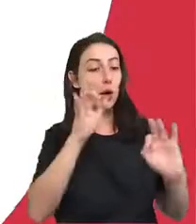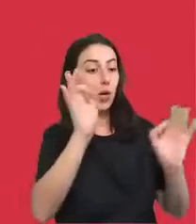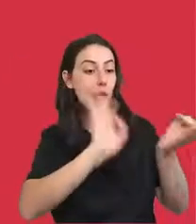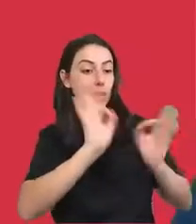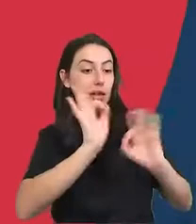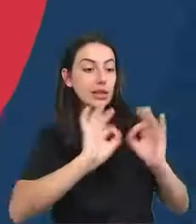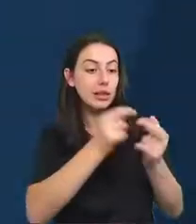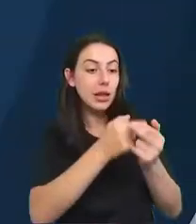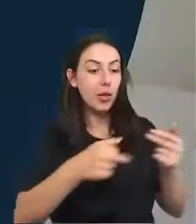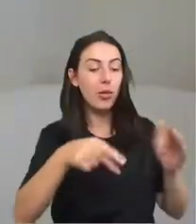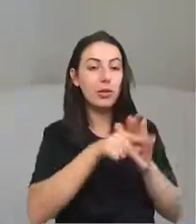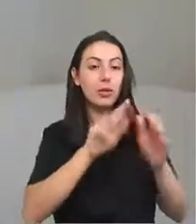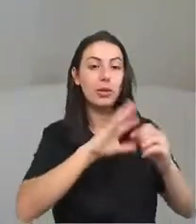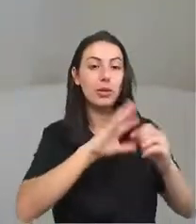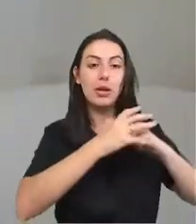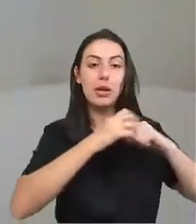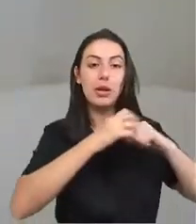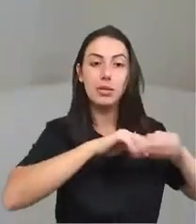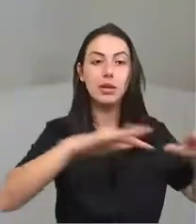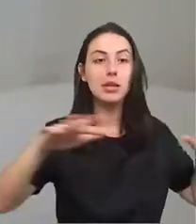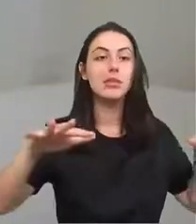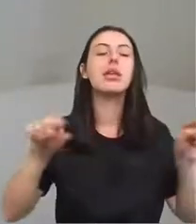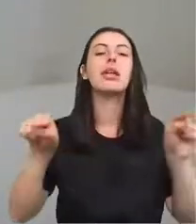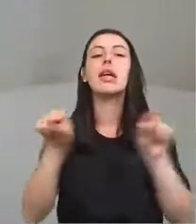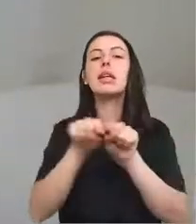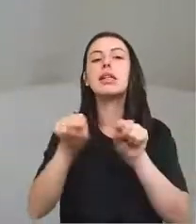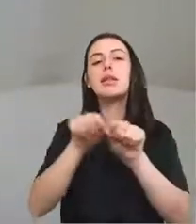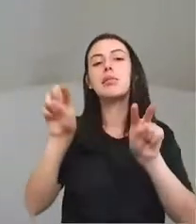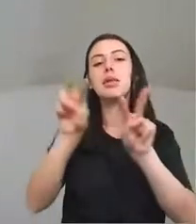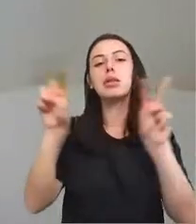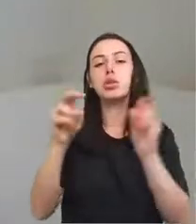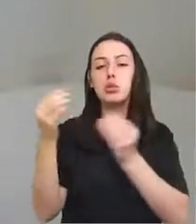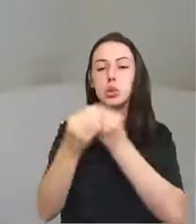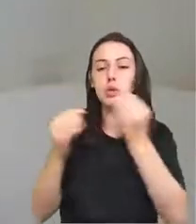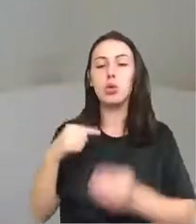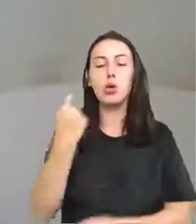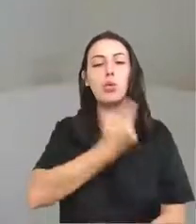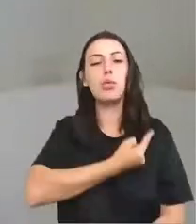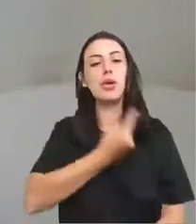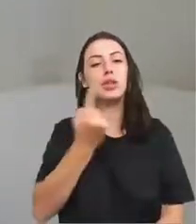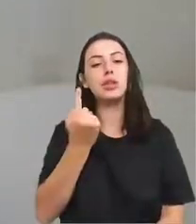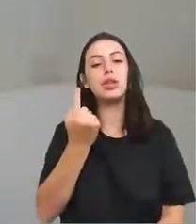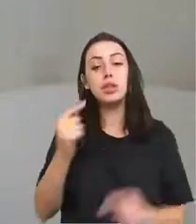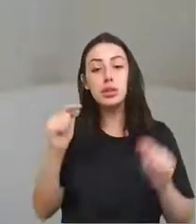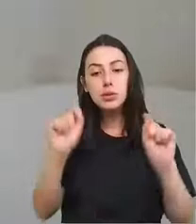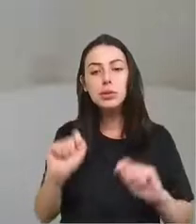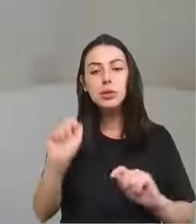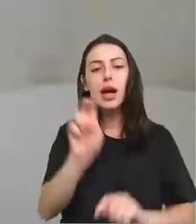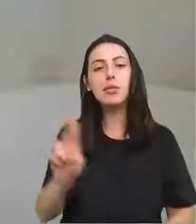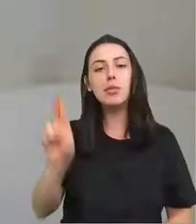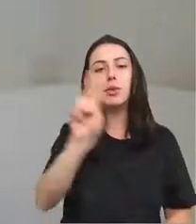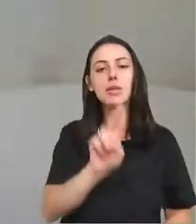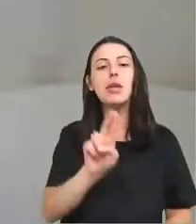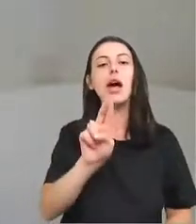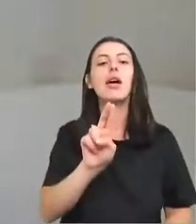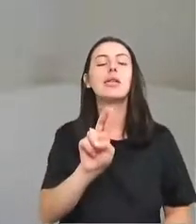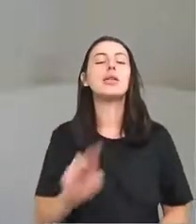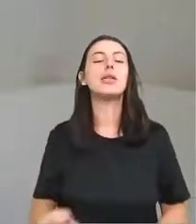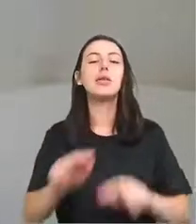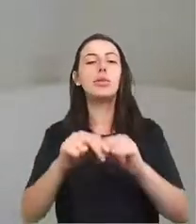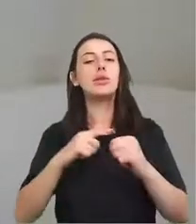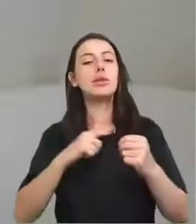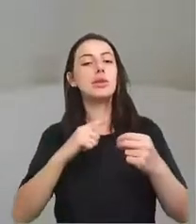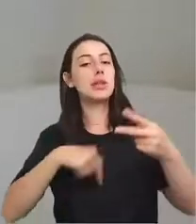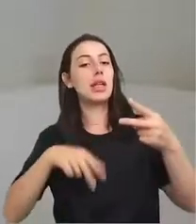sobre machine learning, como pode ser útil e como acho que deveremos usá-la. Eu vou estruturar essa palestra em duas partes. Primeiro,